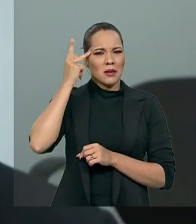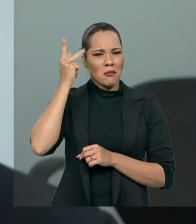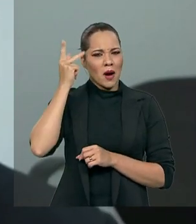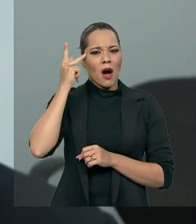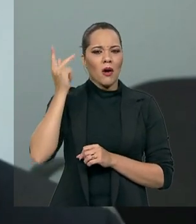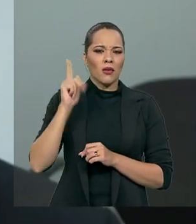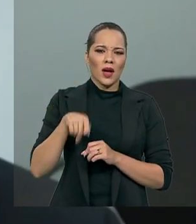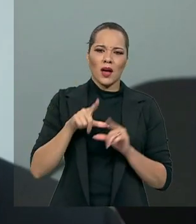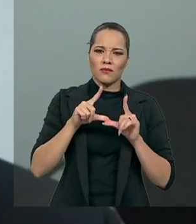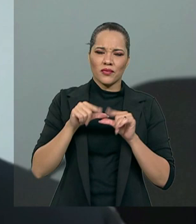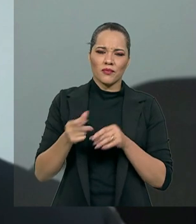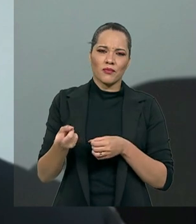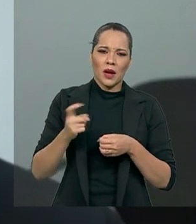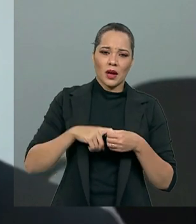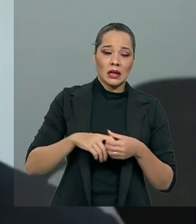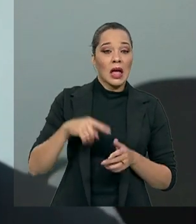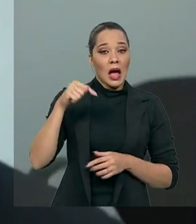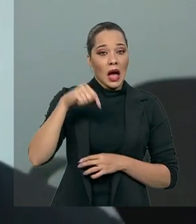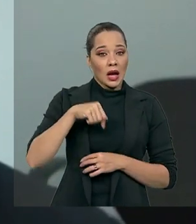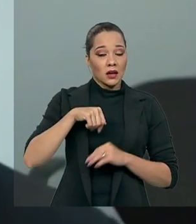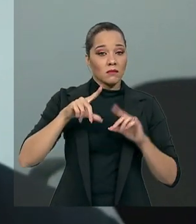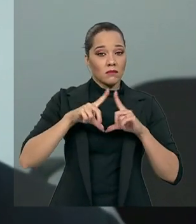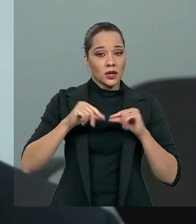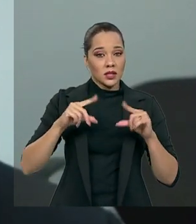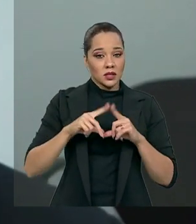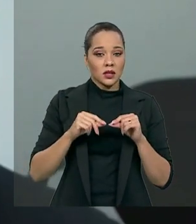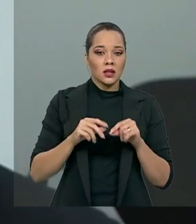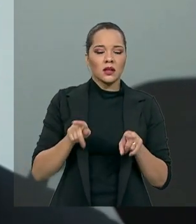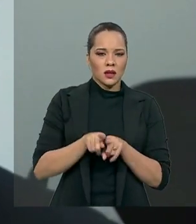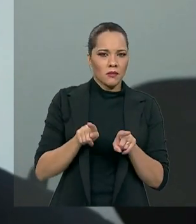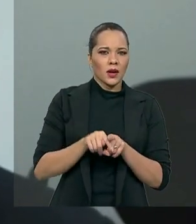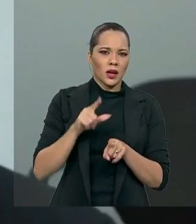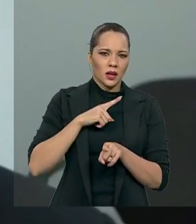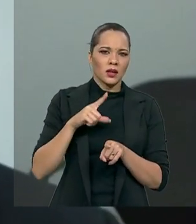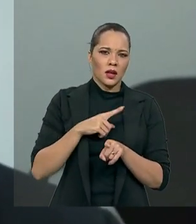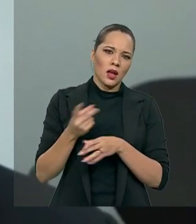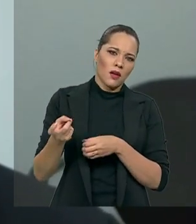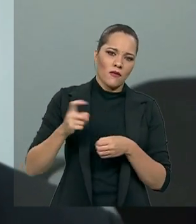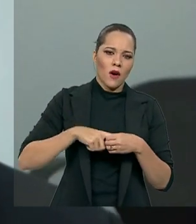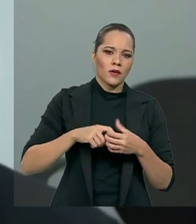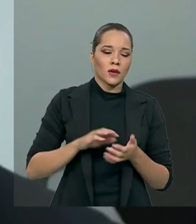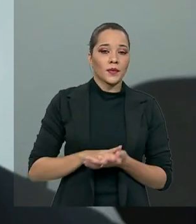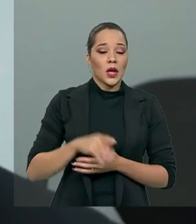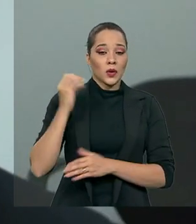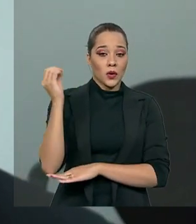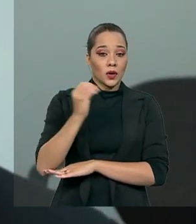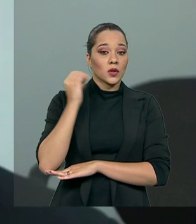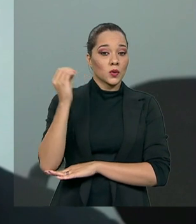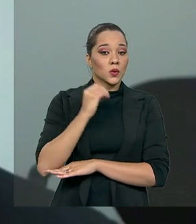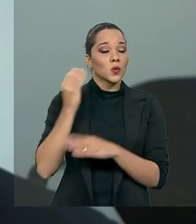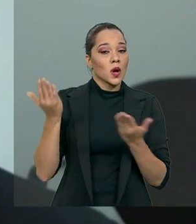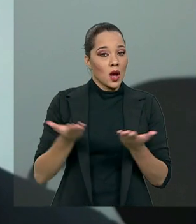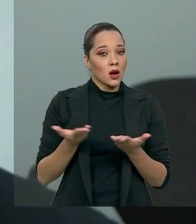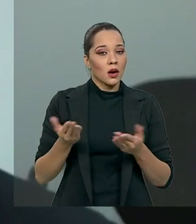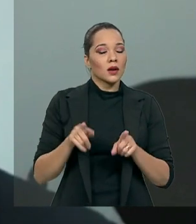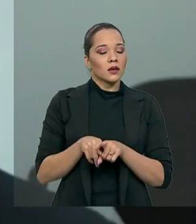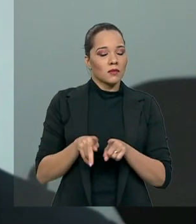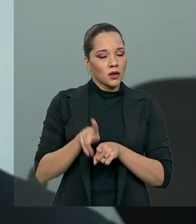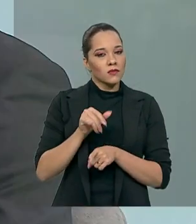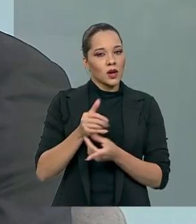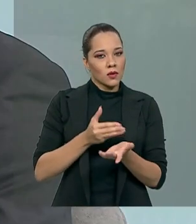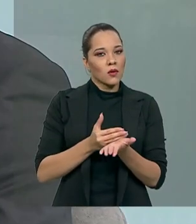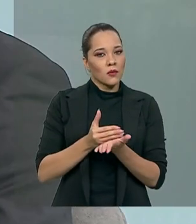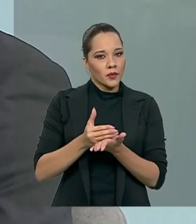tributo é restituído. Aqui no Distrito Federal também a gente tem restituição e o Rio Grande do Sul agora está indo